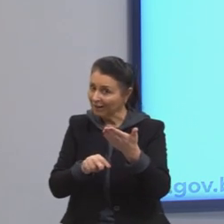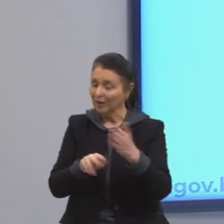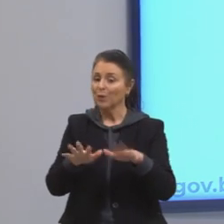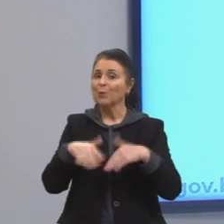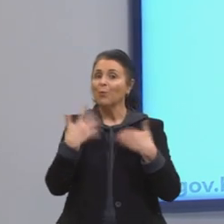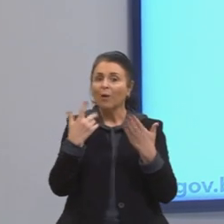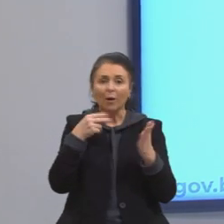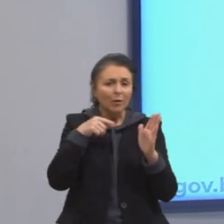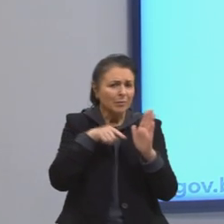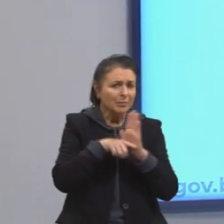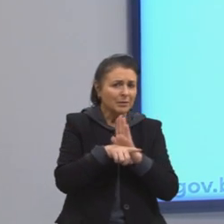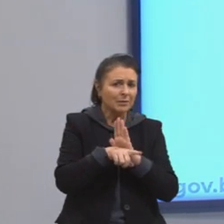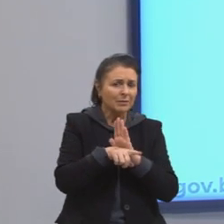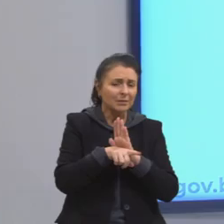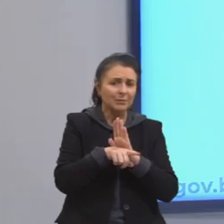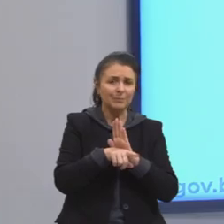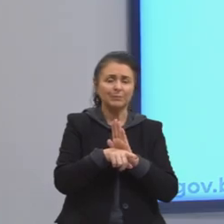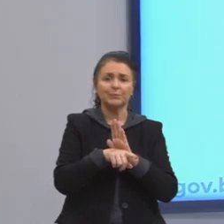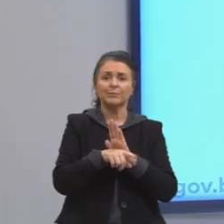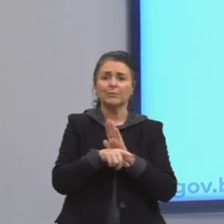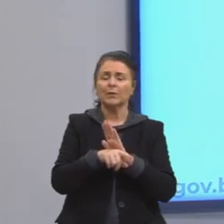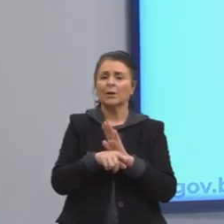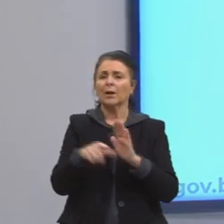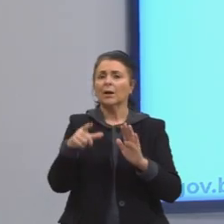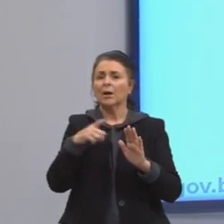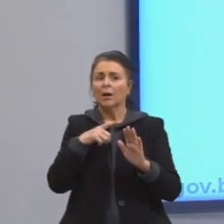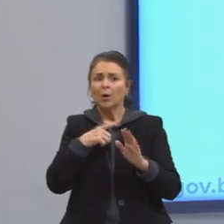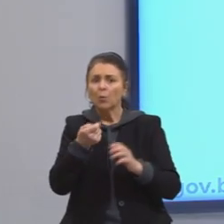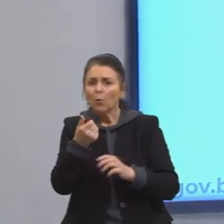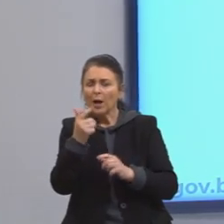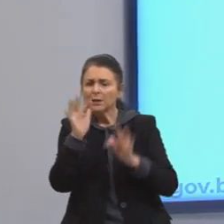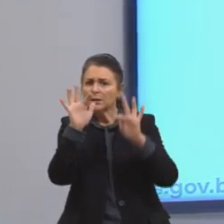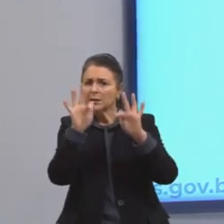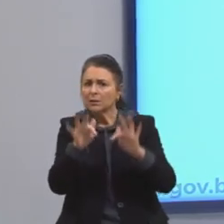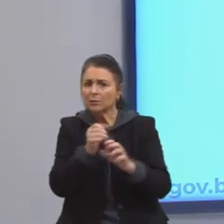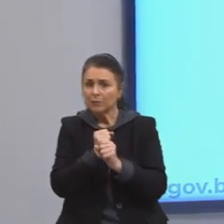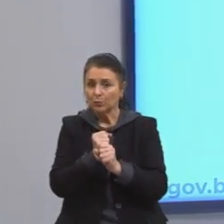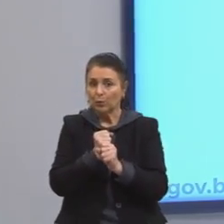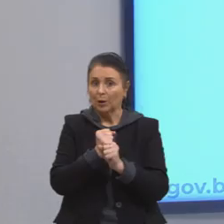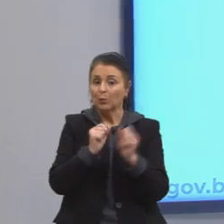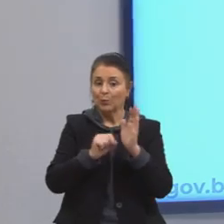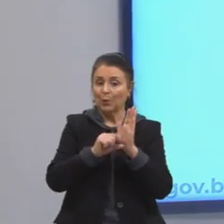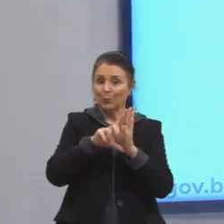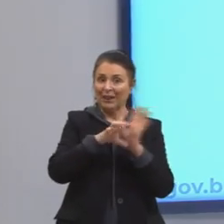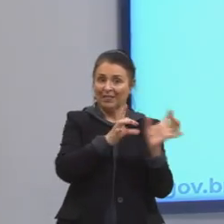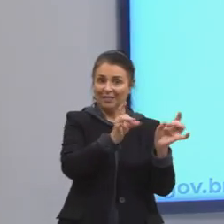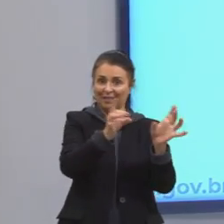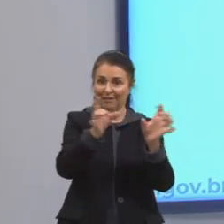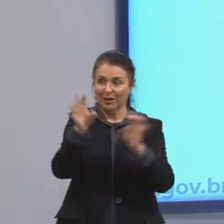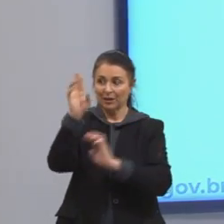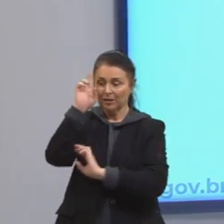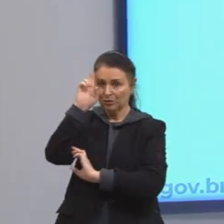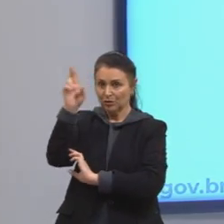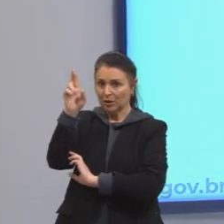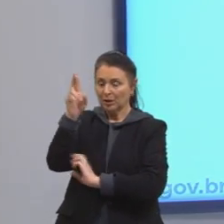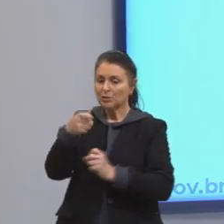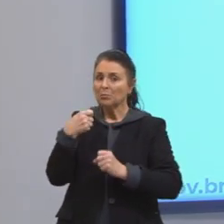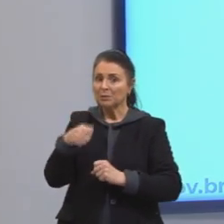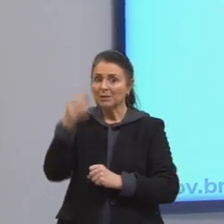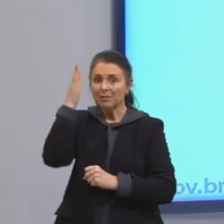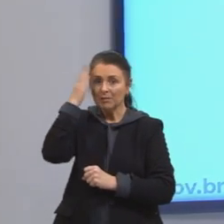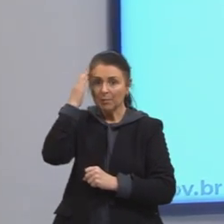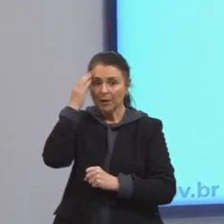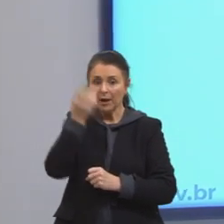quer responder. Dados a chegada do final de ano e o aumento das vendas, a gerência pretende aumentar a quantidade